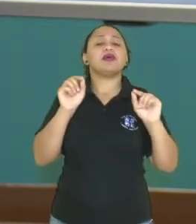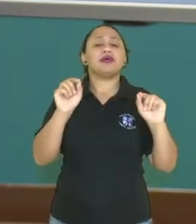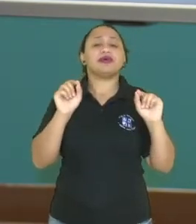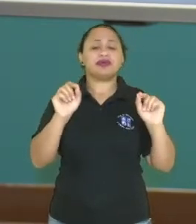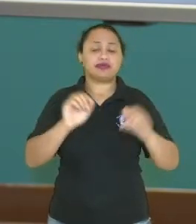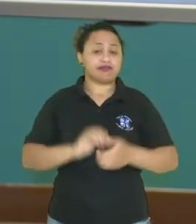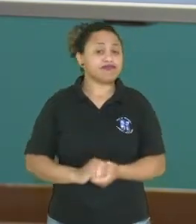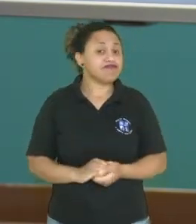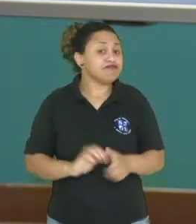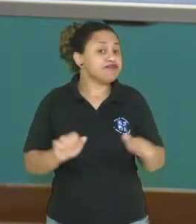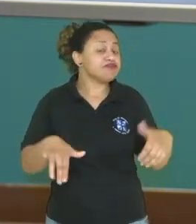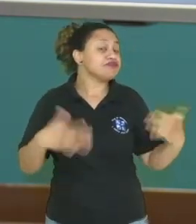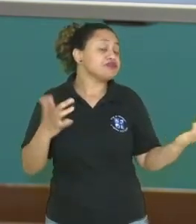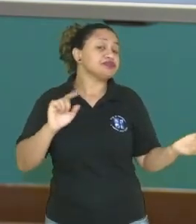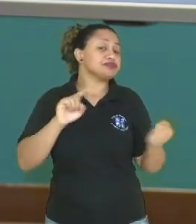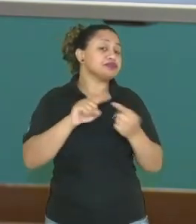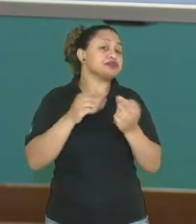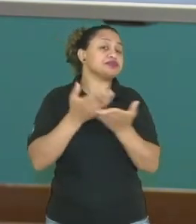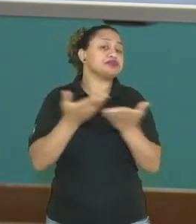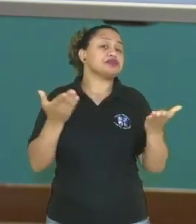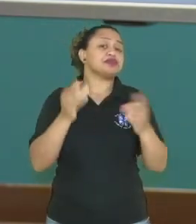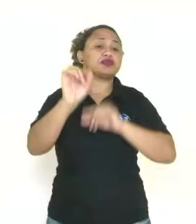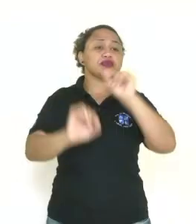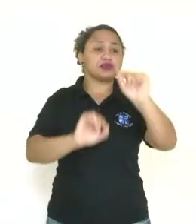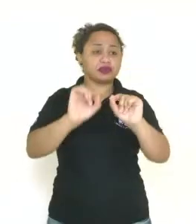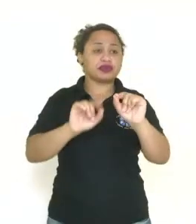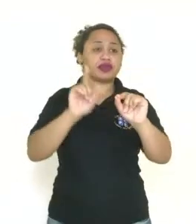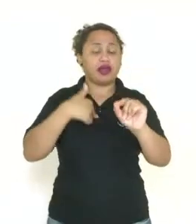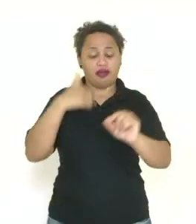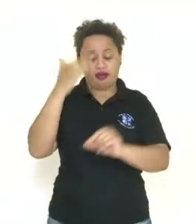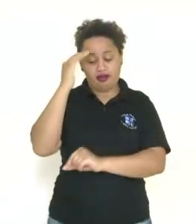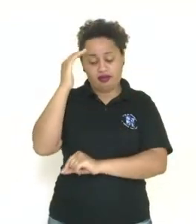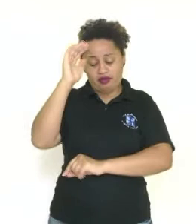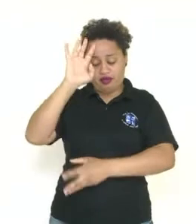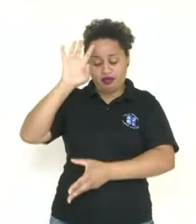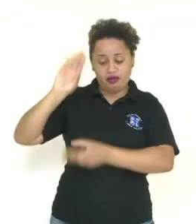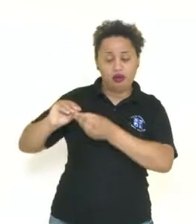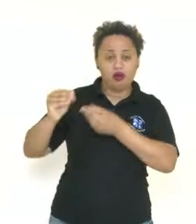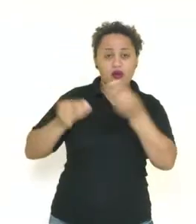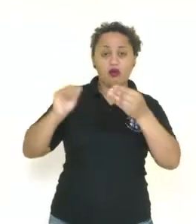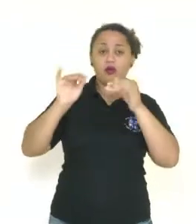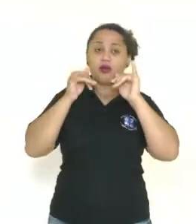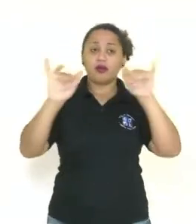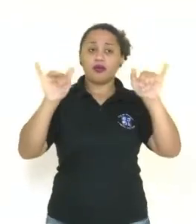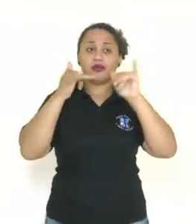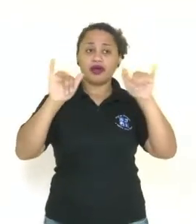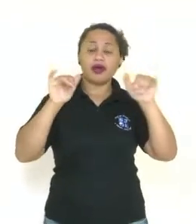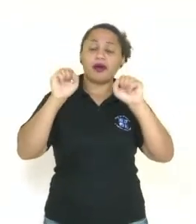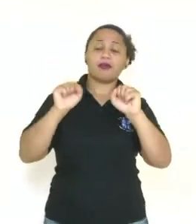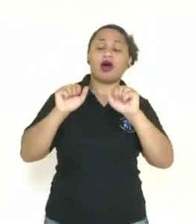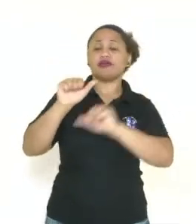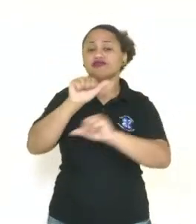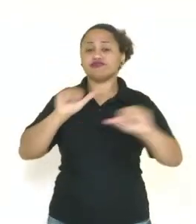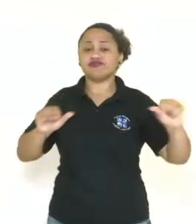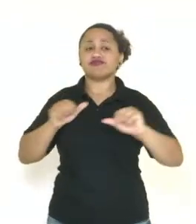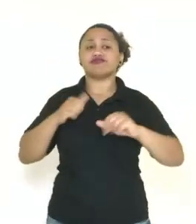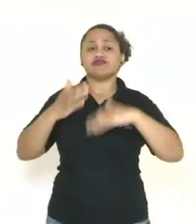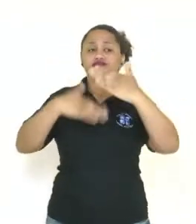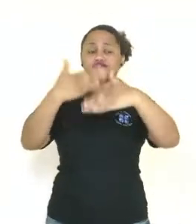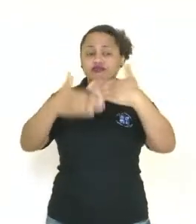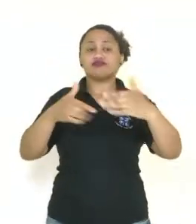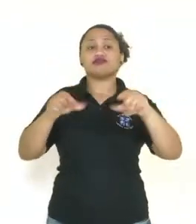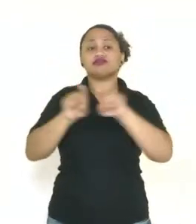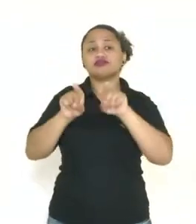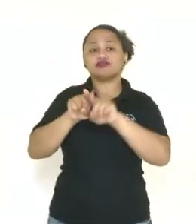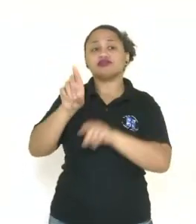Isso mesmo, o objetivo da nossa aula de hoje. Qual que é? Entender como a energia pode ser transformada e